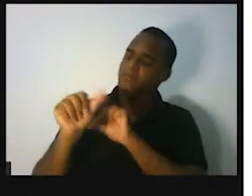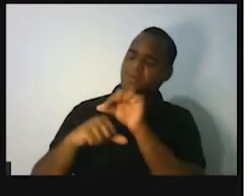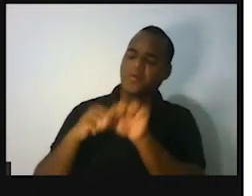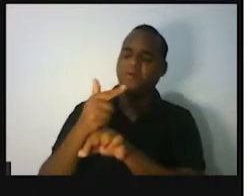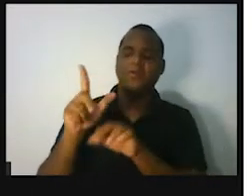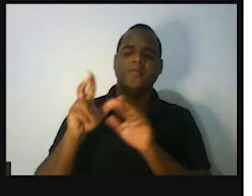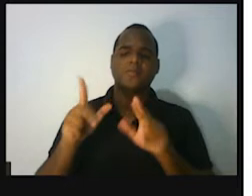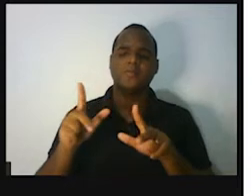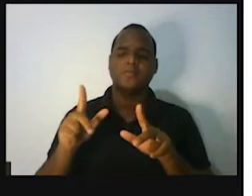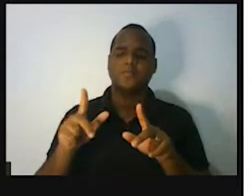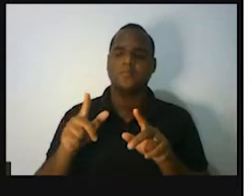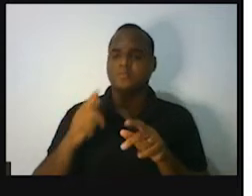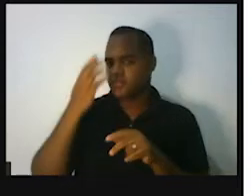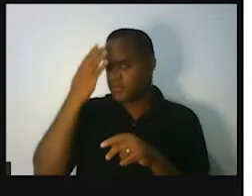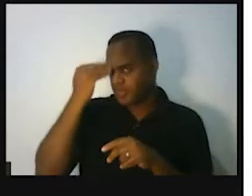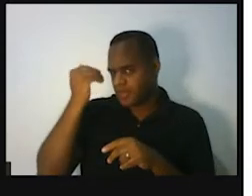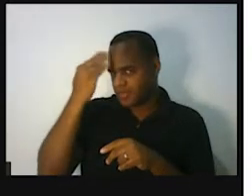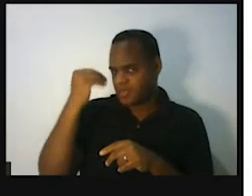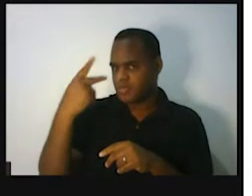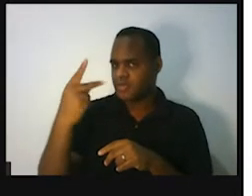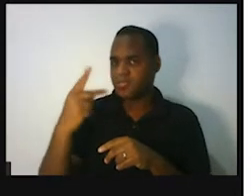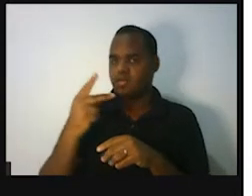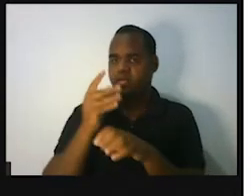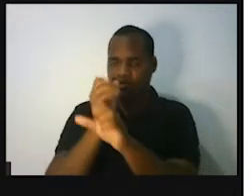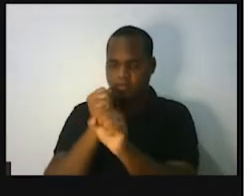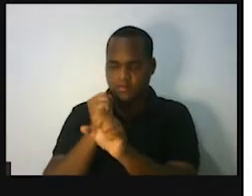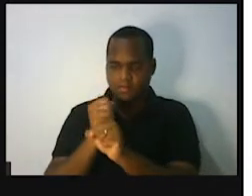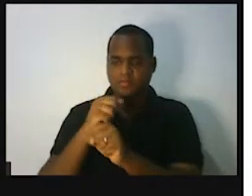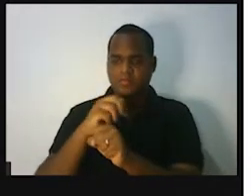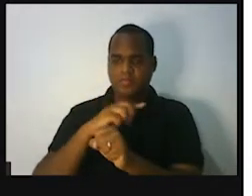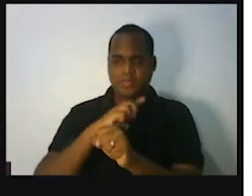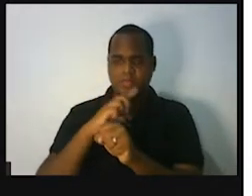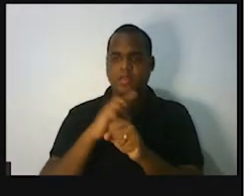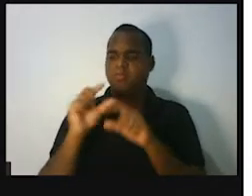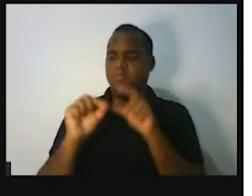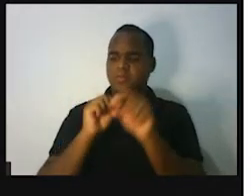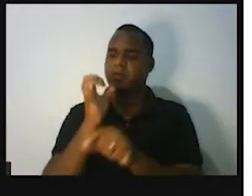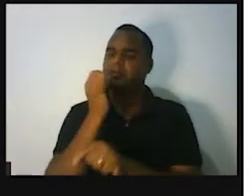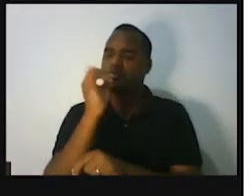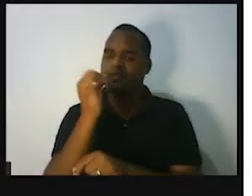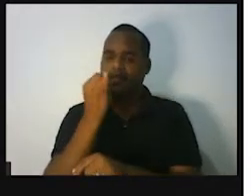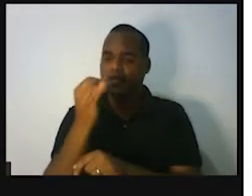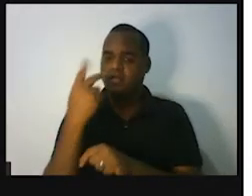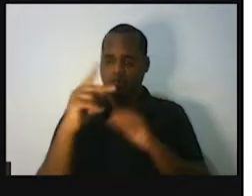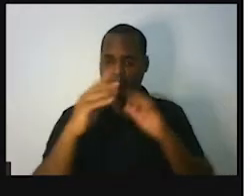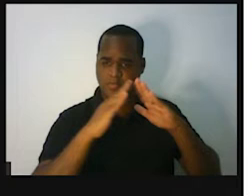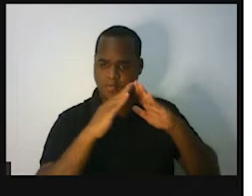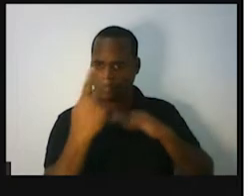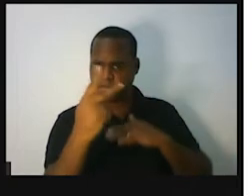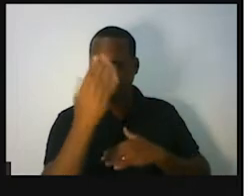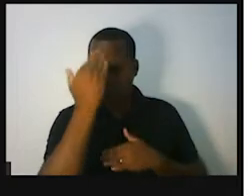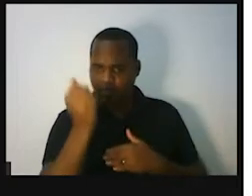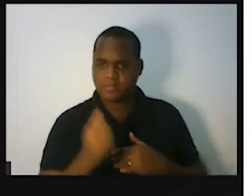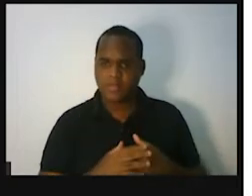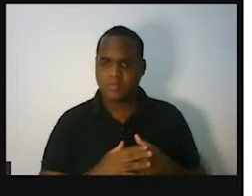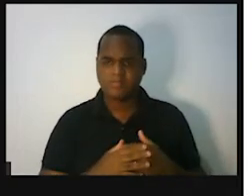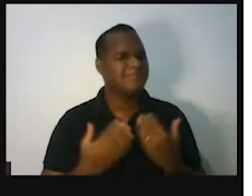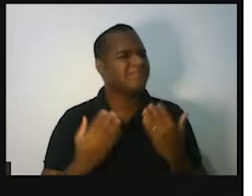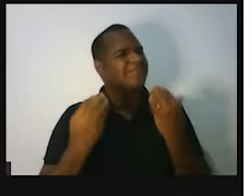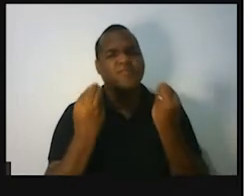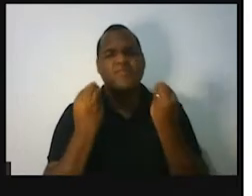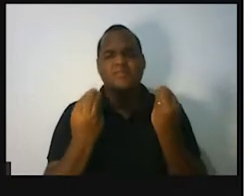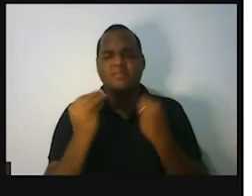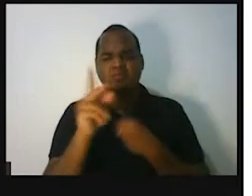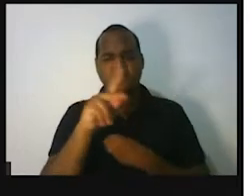Você sabe qual é o consumo médio mensal de energia elétrica na sua casa? Como assim, professor?